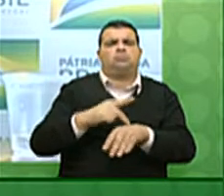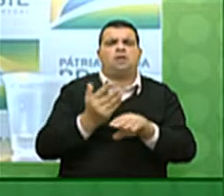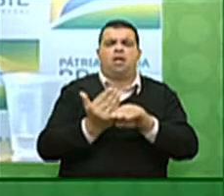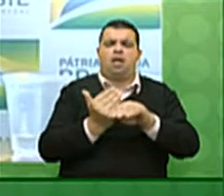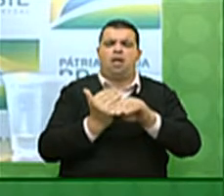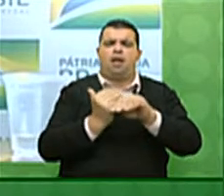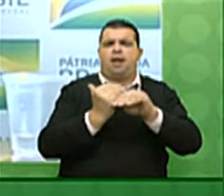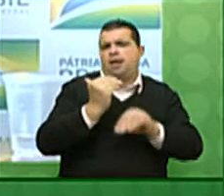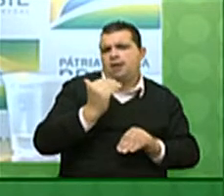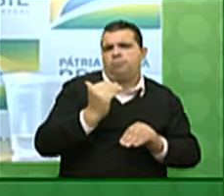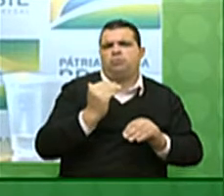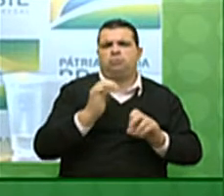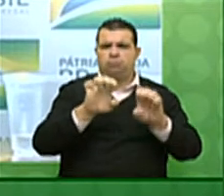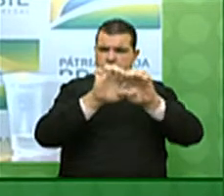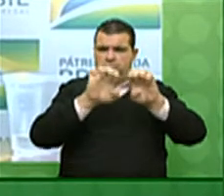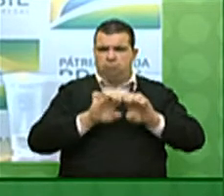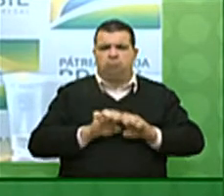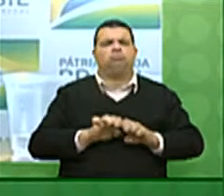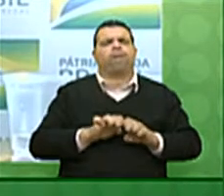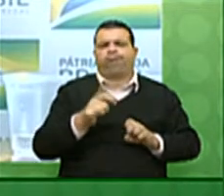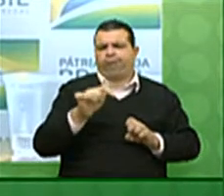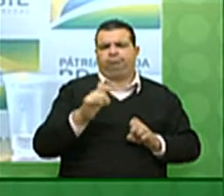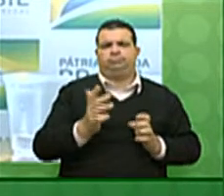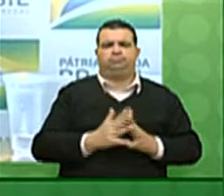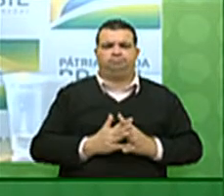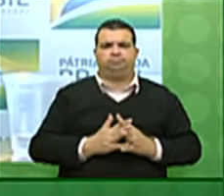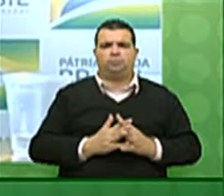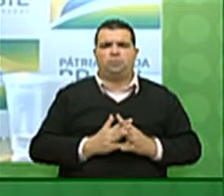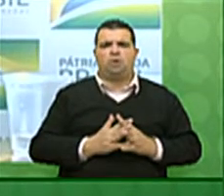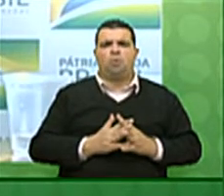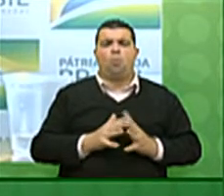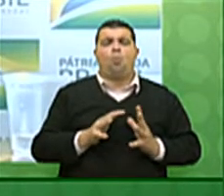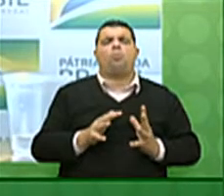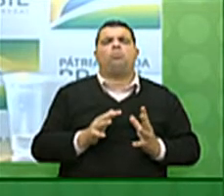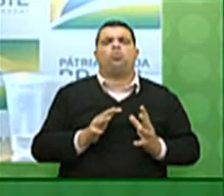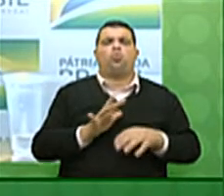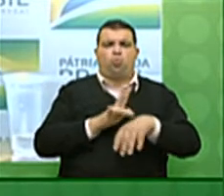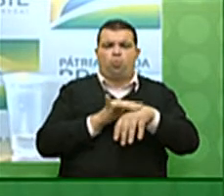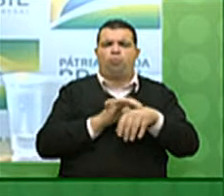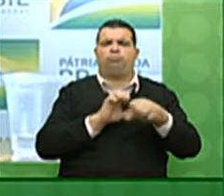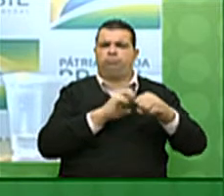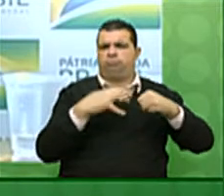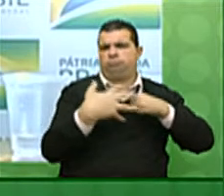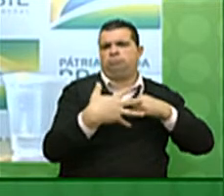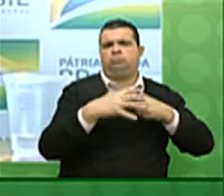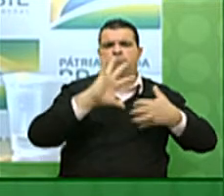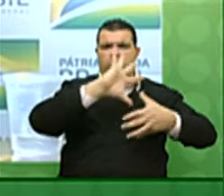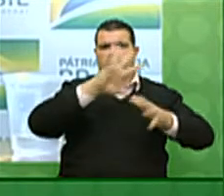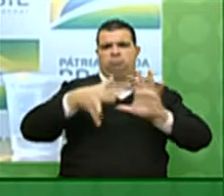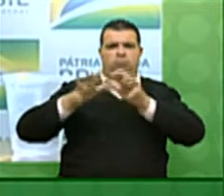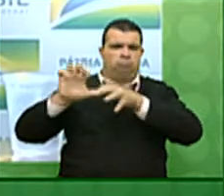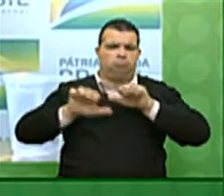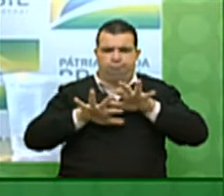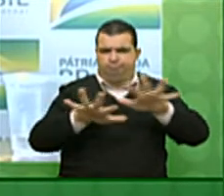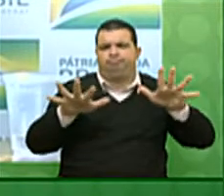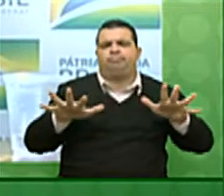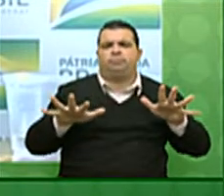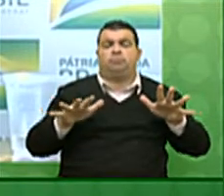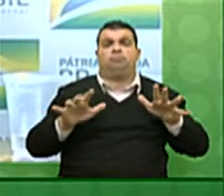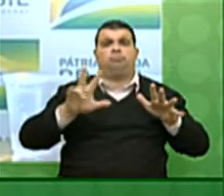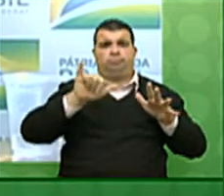estruturais. A pandemia da Covid-19 irá acelerar